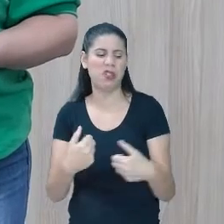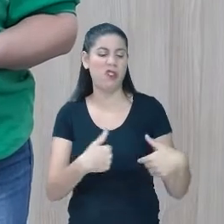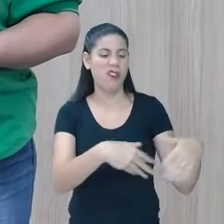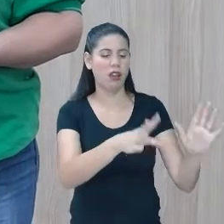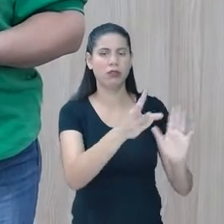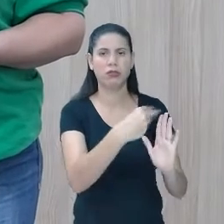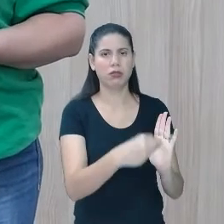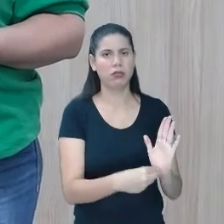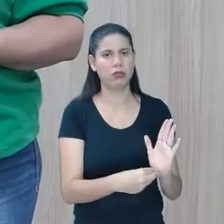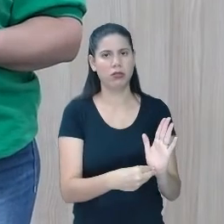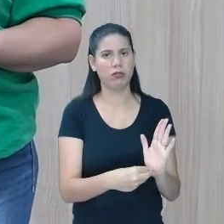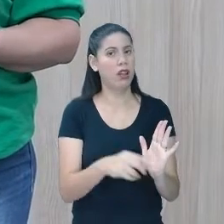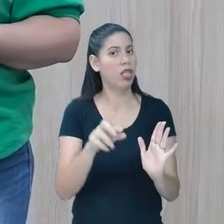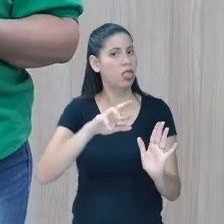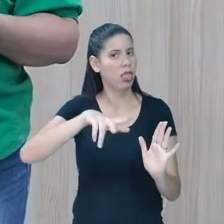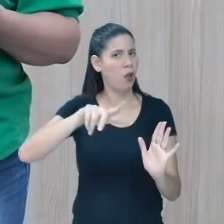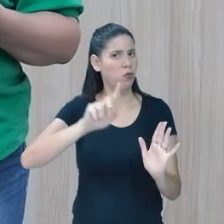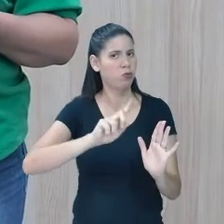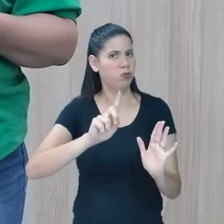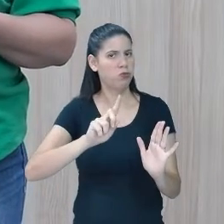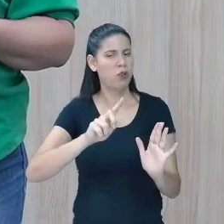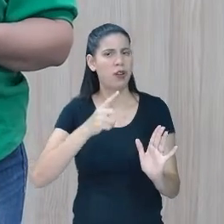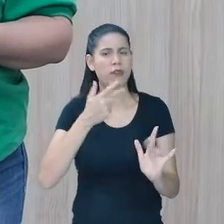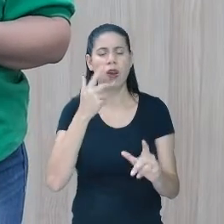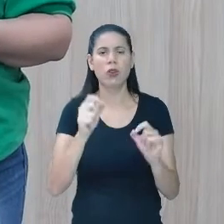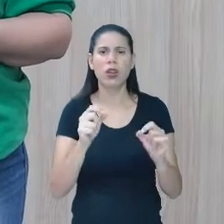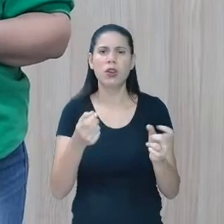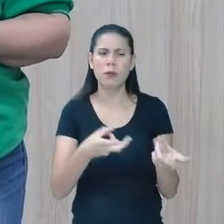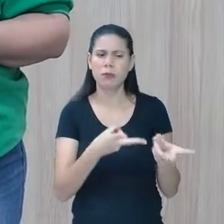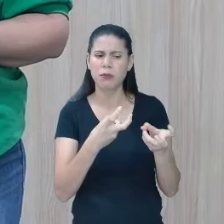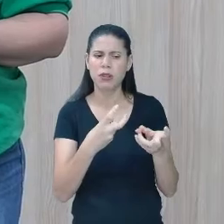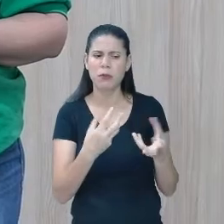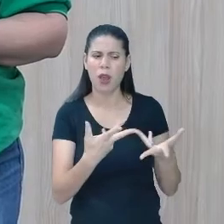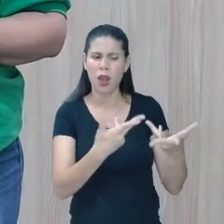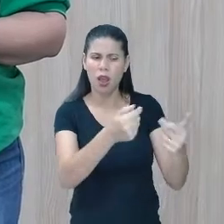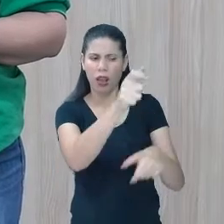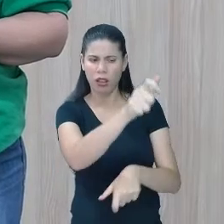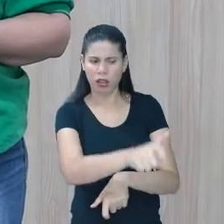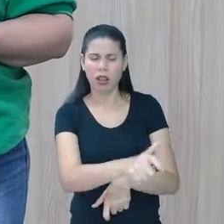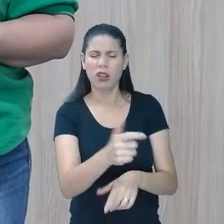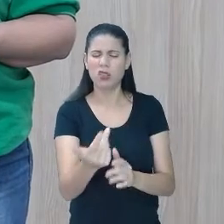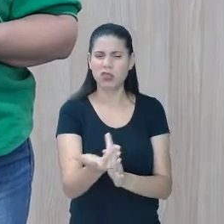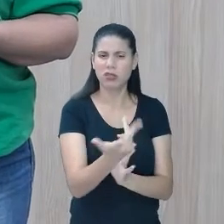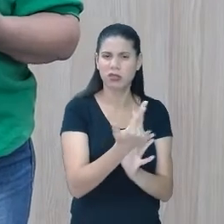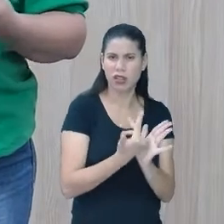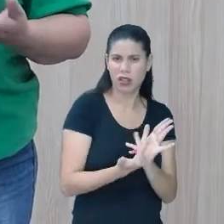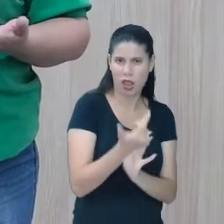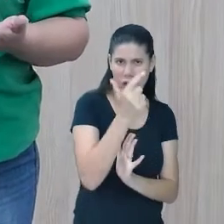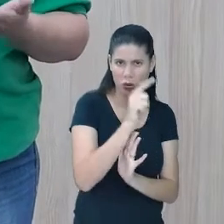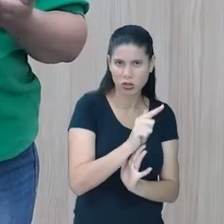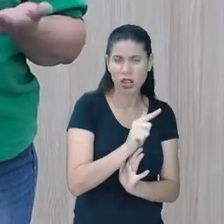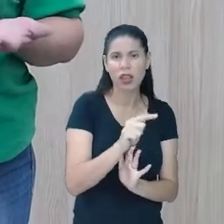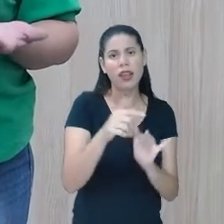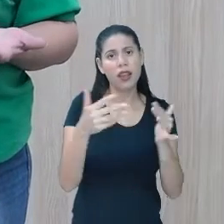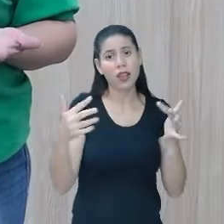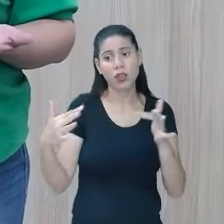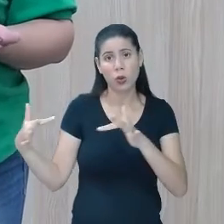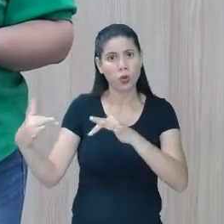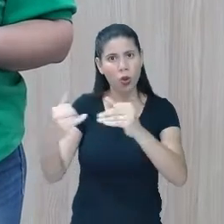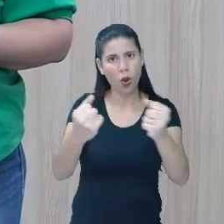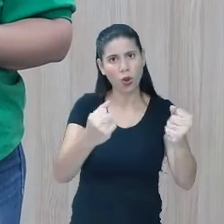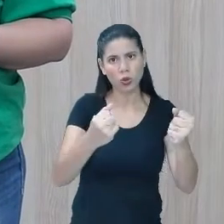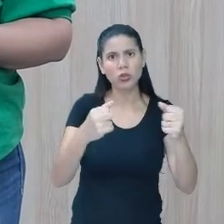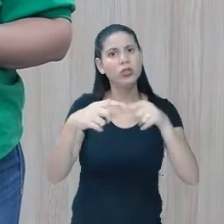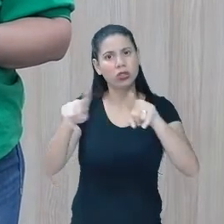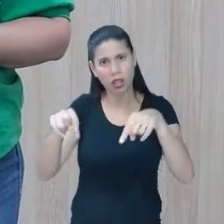é dessa atividade que eu estou falando. Eu estou falando se ele tem essa habilidade com desenho. Então, traga para toda a sala